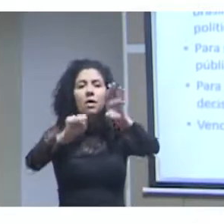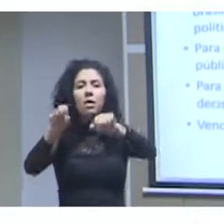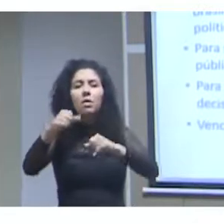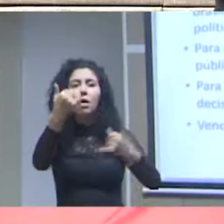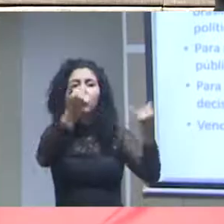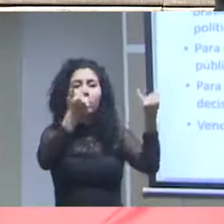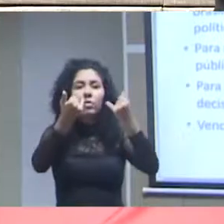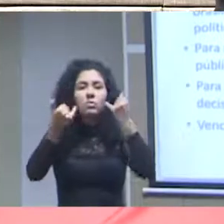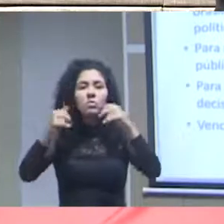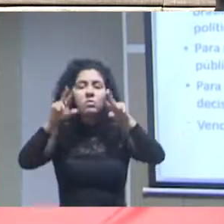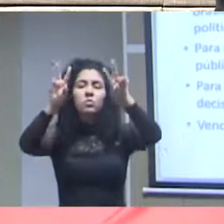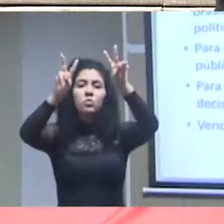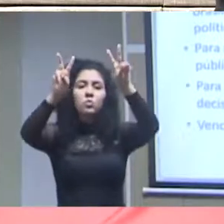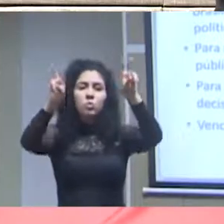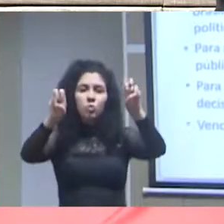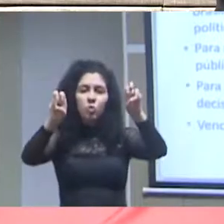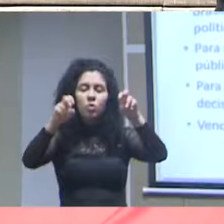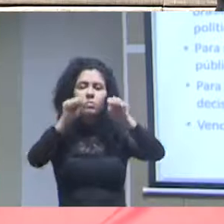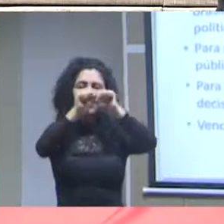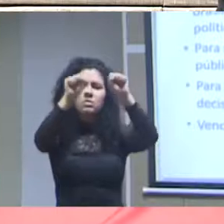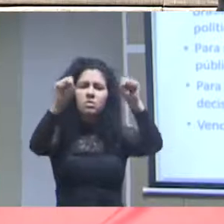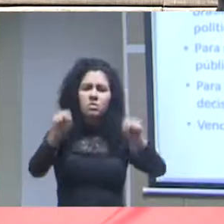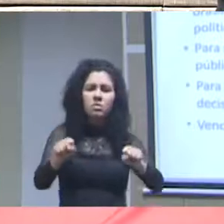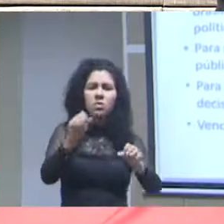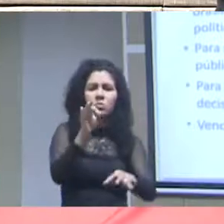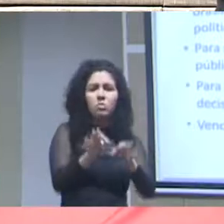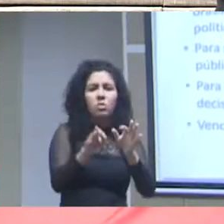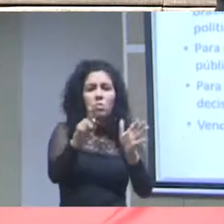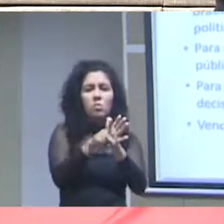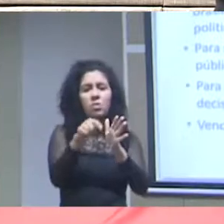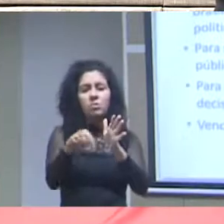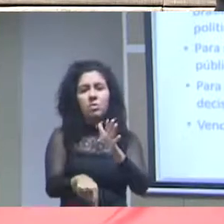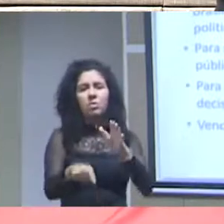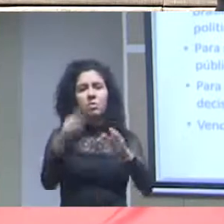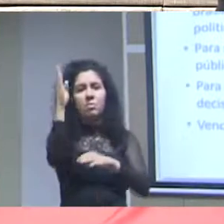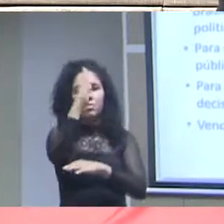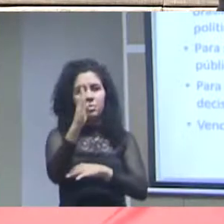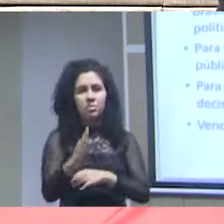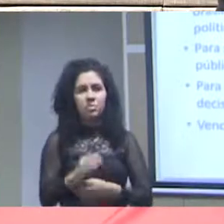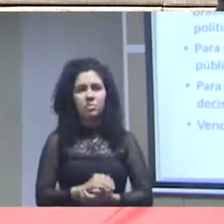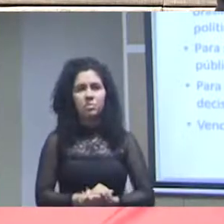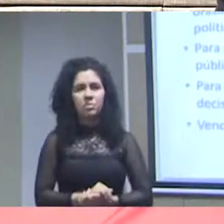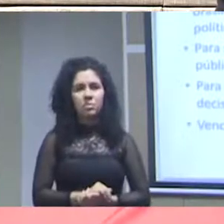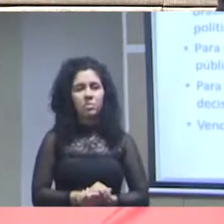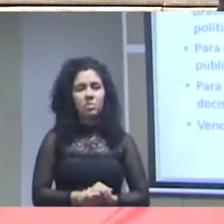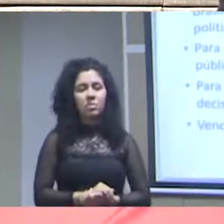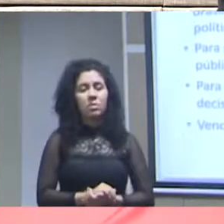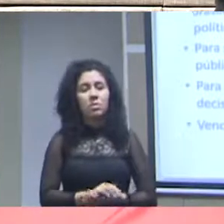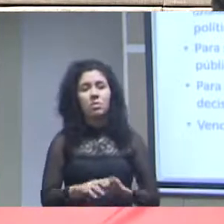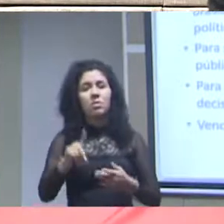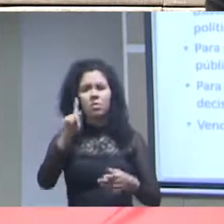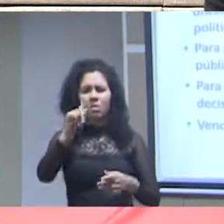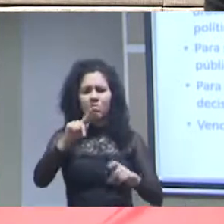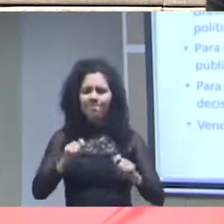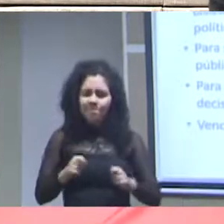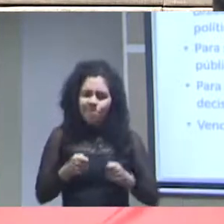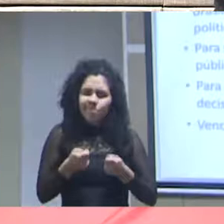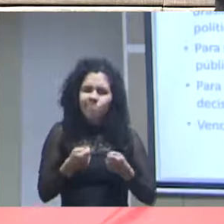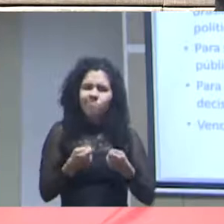o sistema judiciário brasileiro um enorme esforço foi dedicado do IPEA para